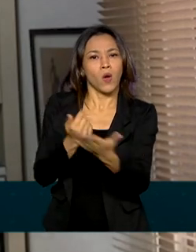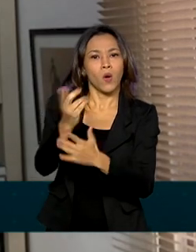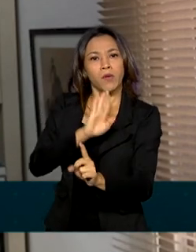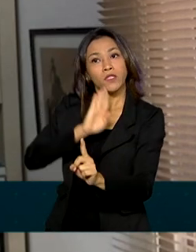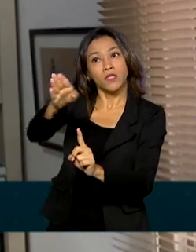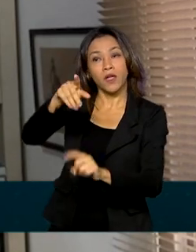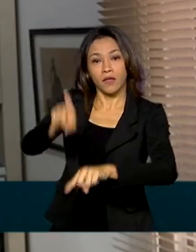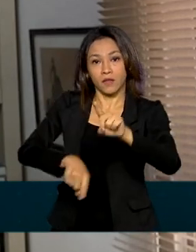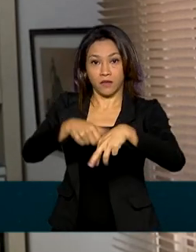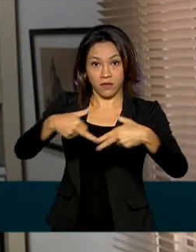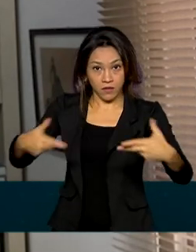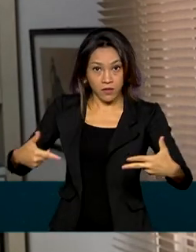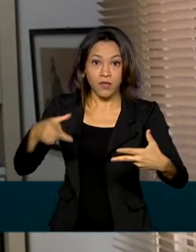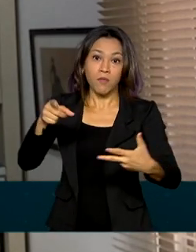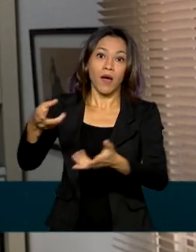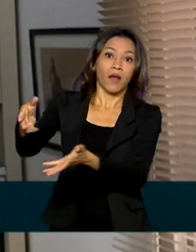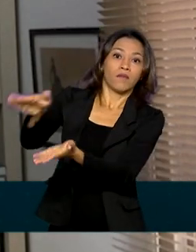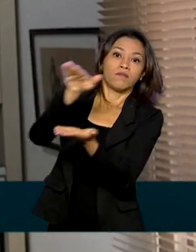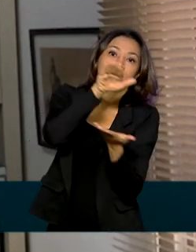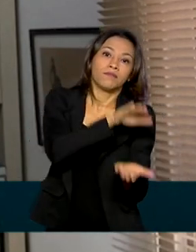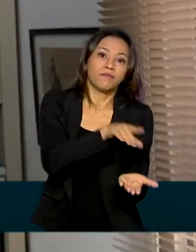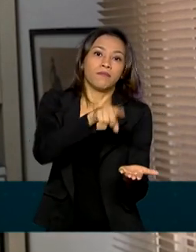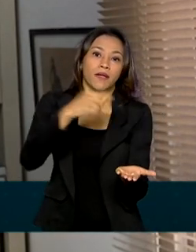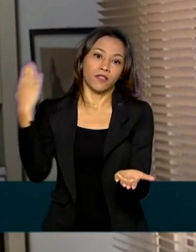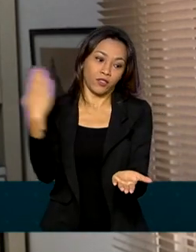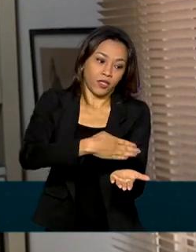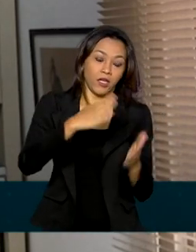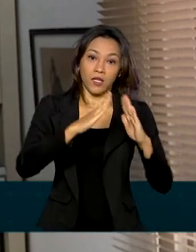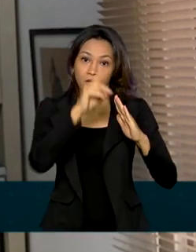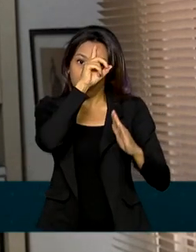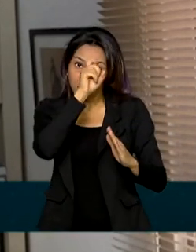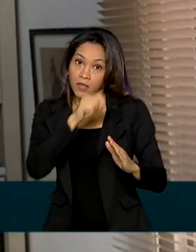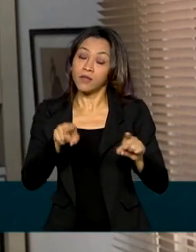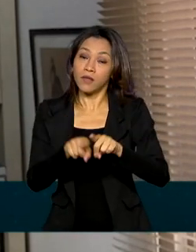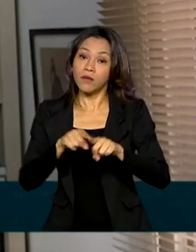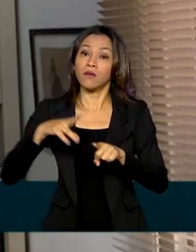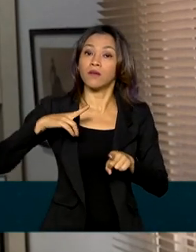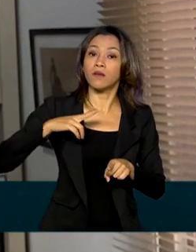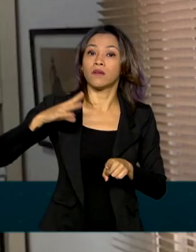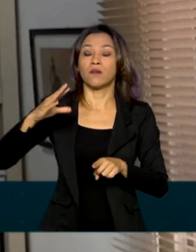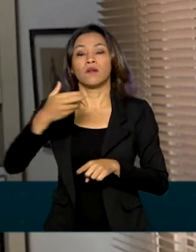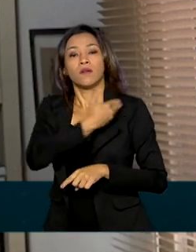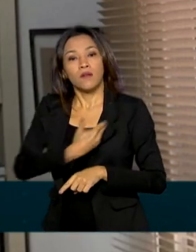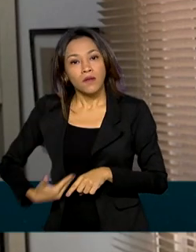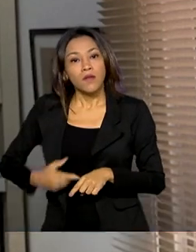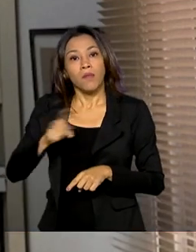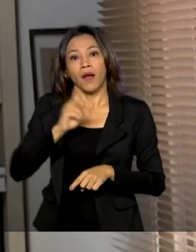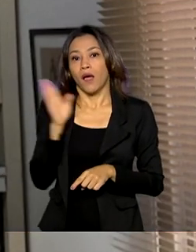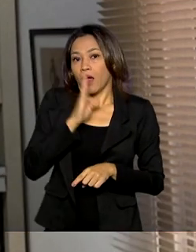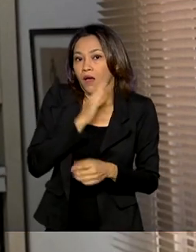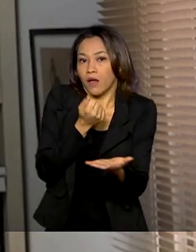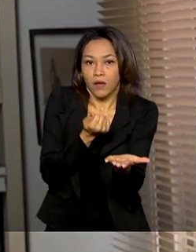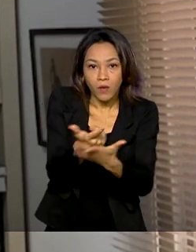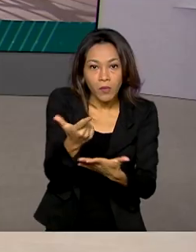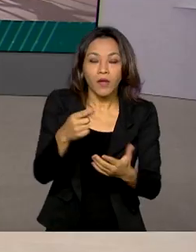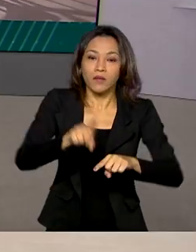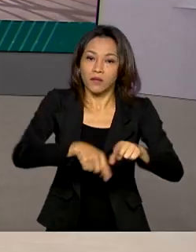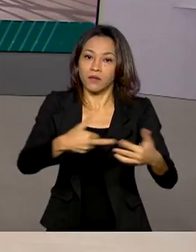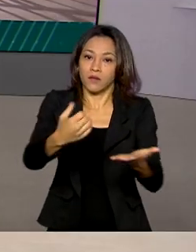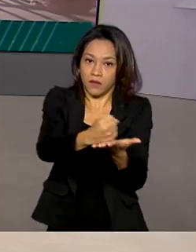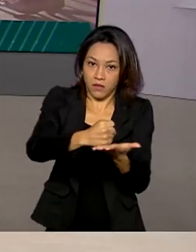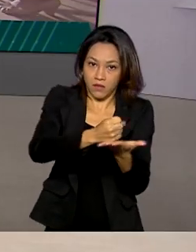para intubação pelos hospitais e redes privadas, agilizando a compra desses produtos.